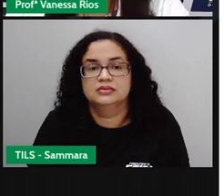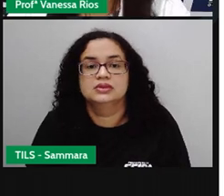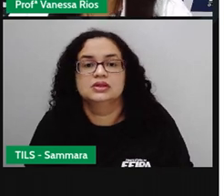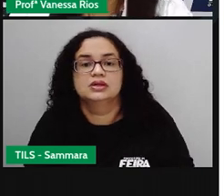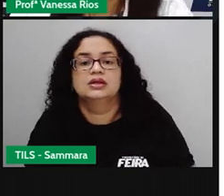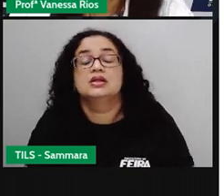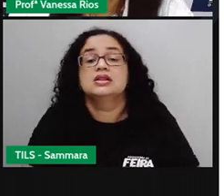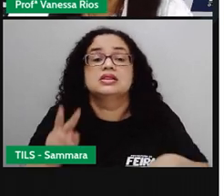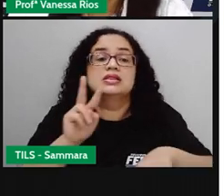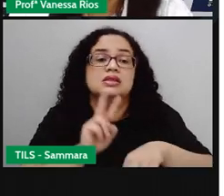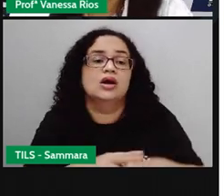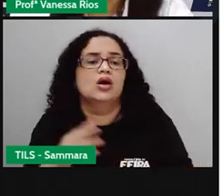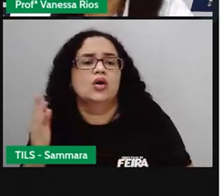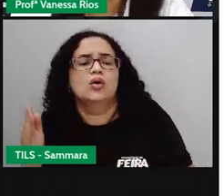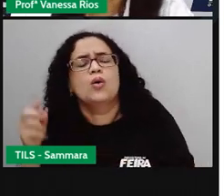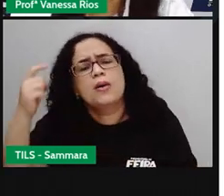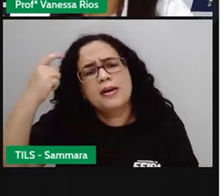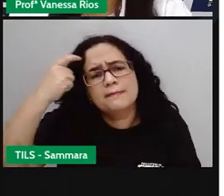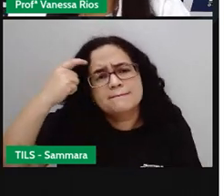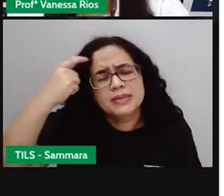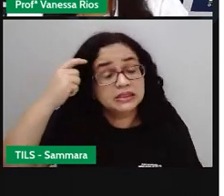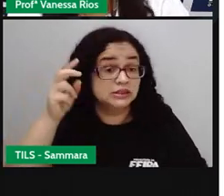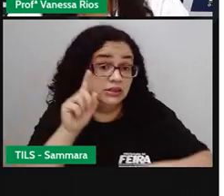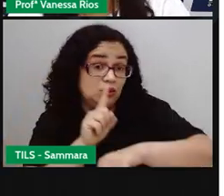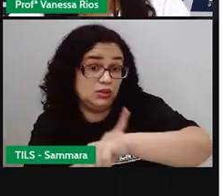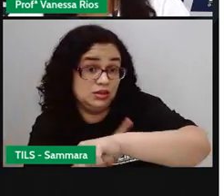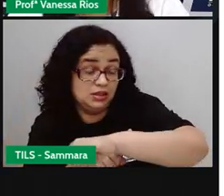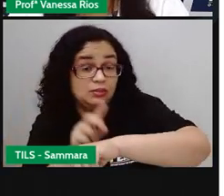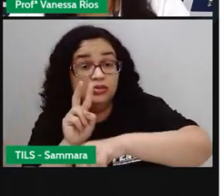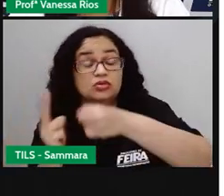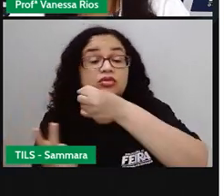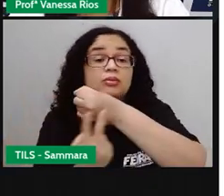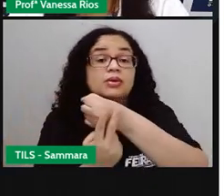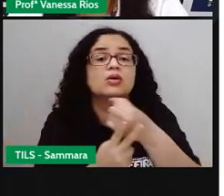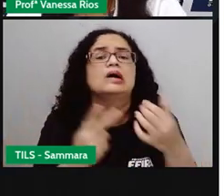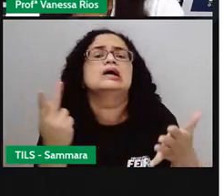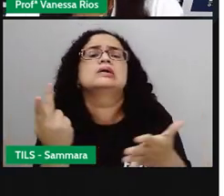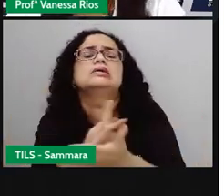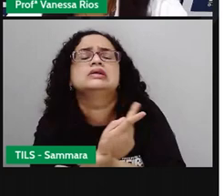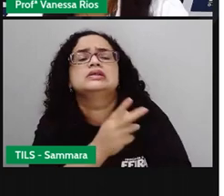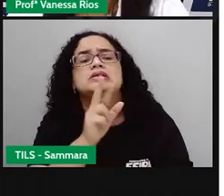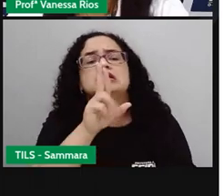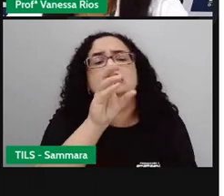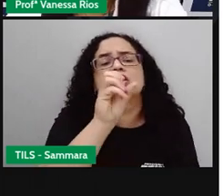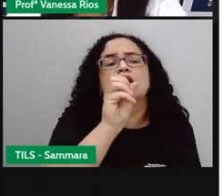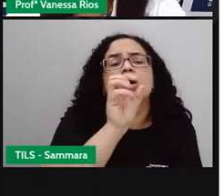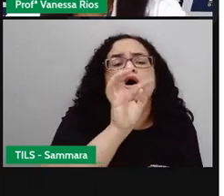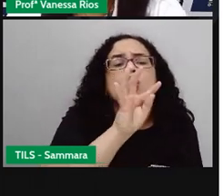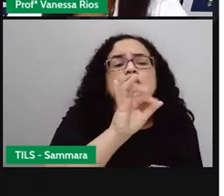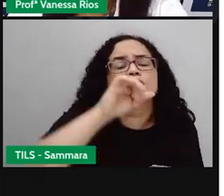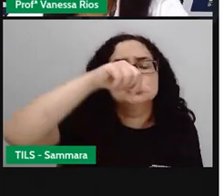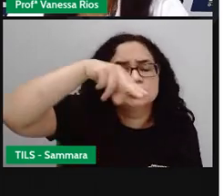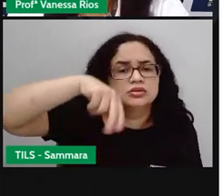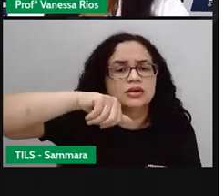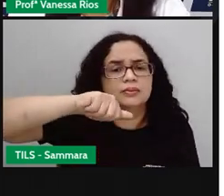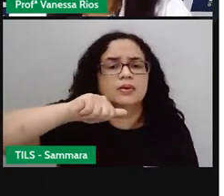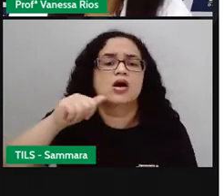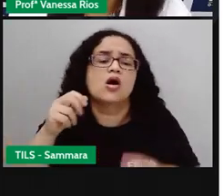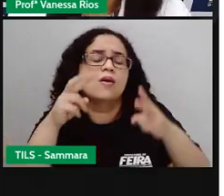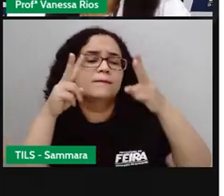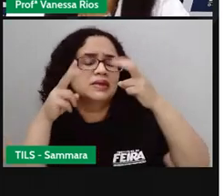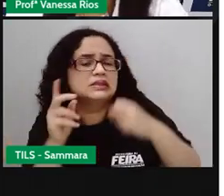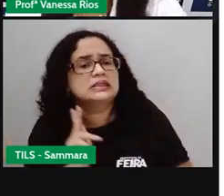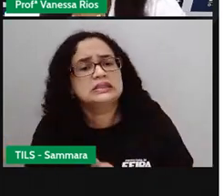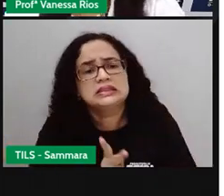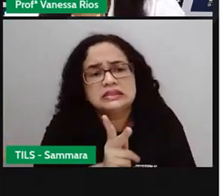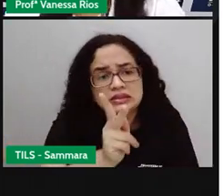E aí, quando a gente pensa em tempos verbais, os acontecimentos da rotina, a gente observa aí que, a todo o